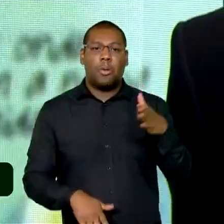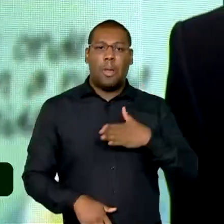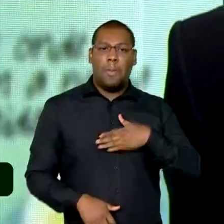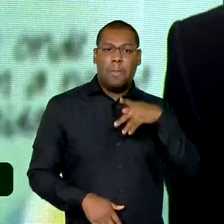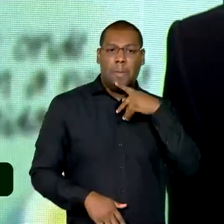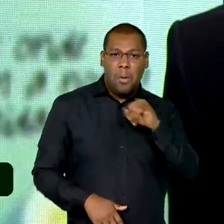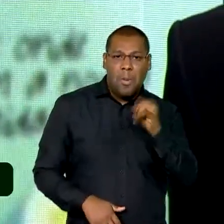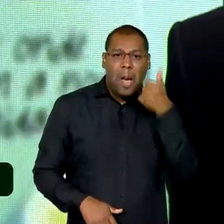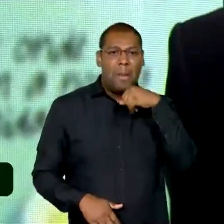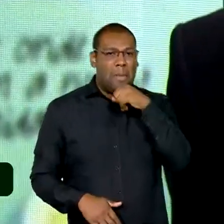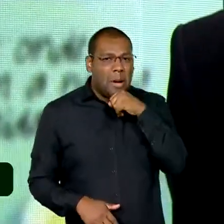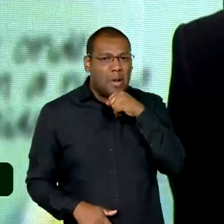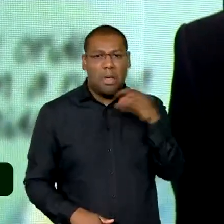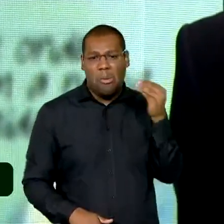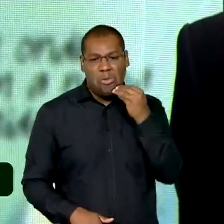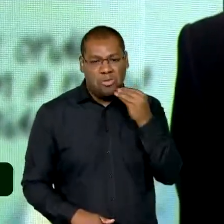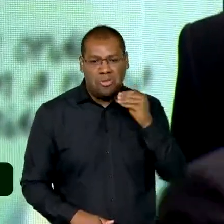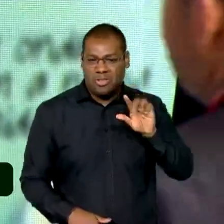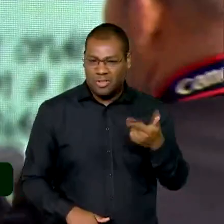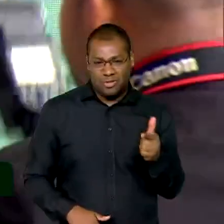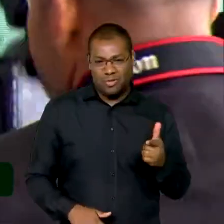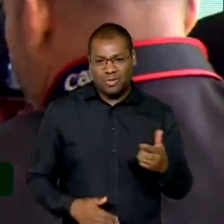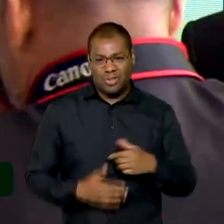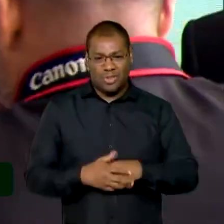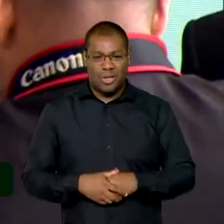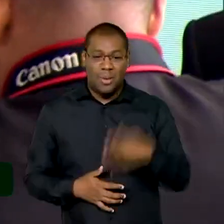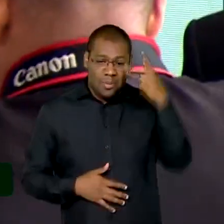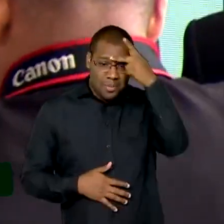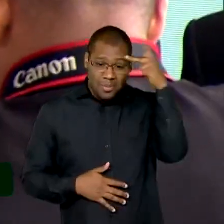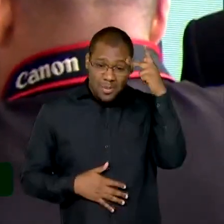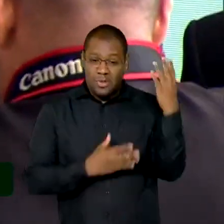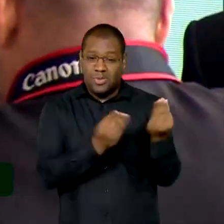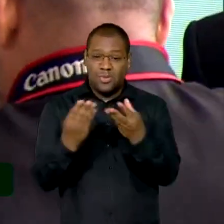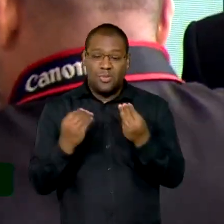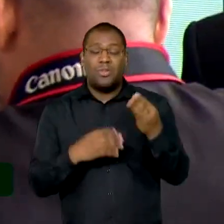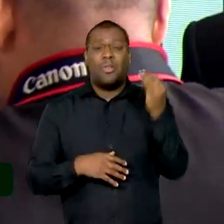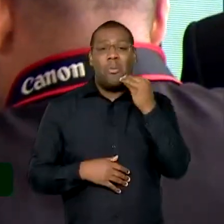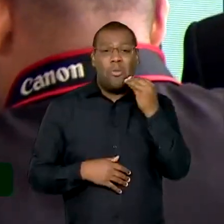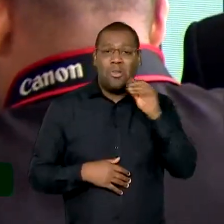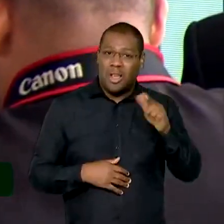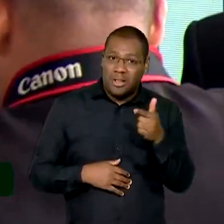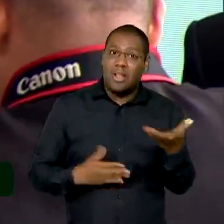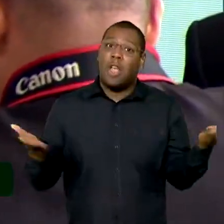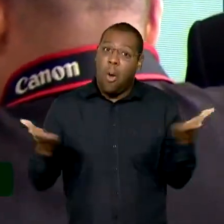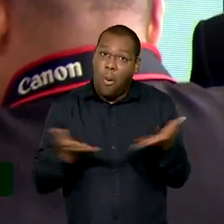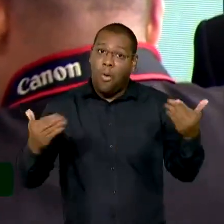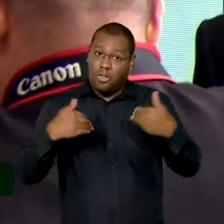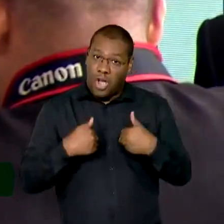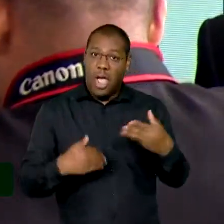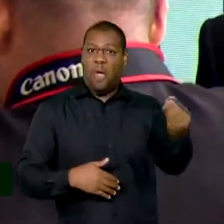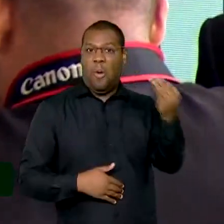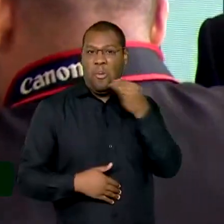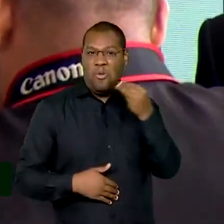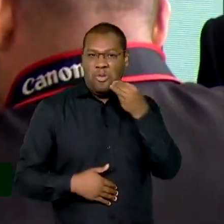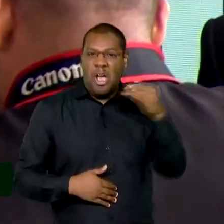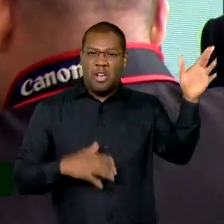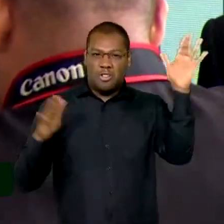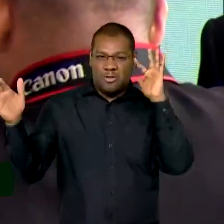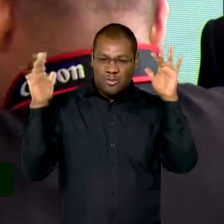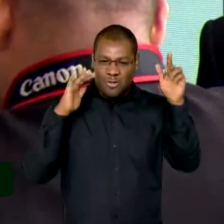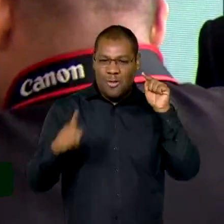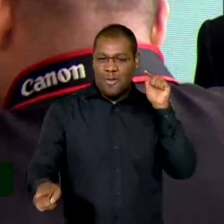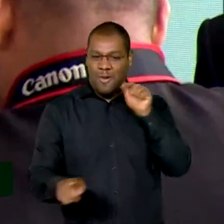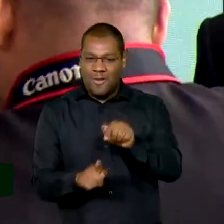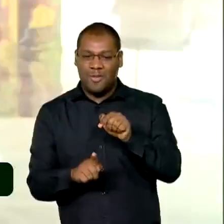puderam ter, são sonhos que muitas pessoas não puderam ter e que hoje eu tenho e que eu quero que esses sonhos sejam para